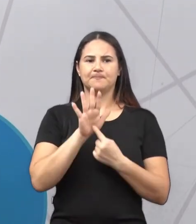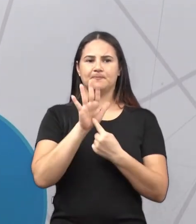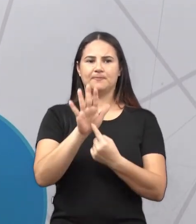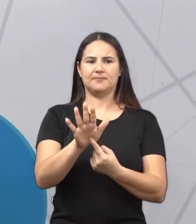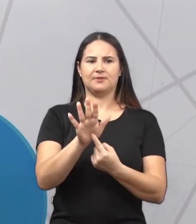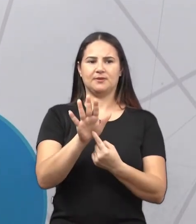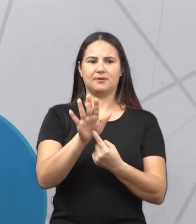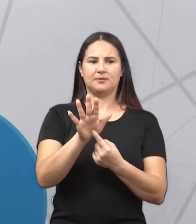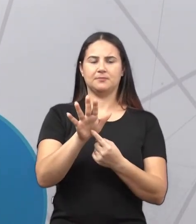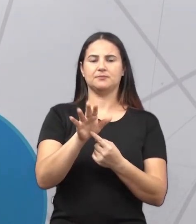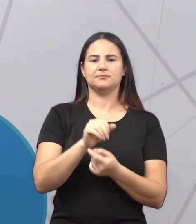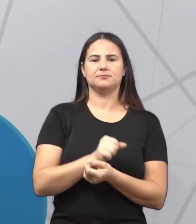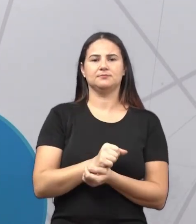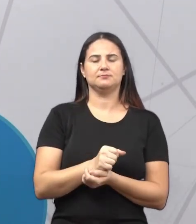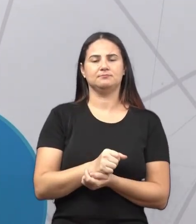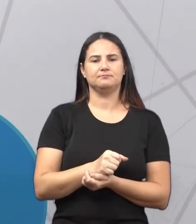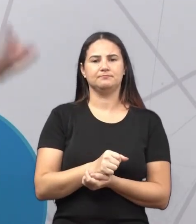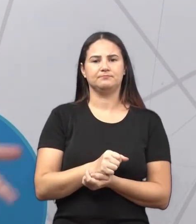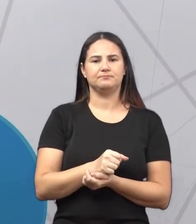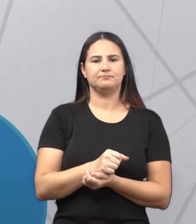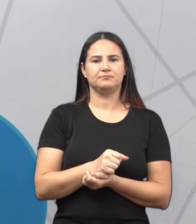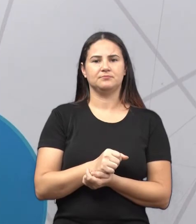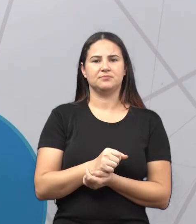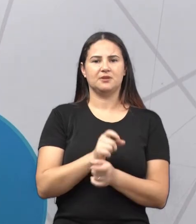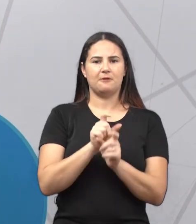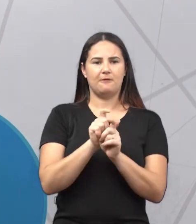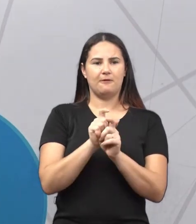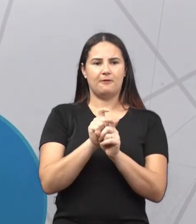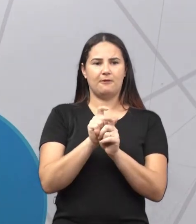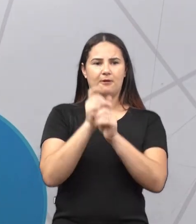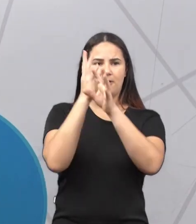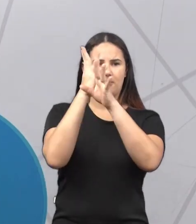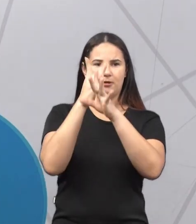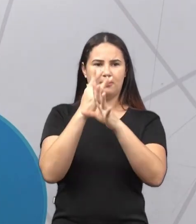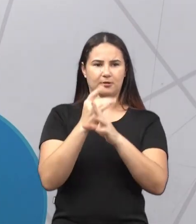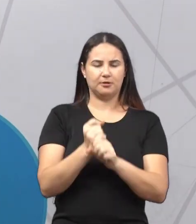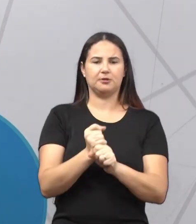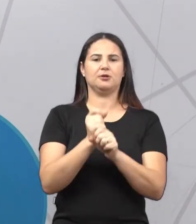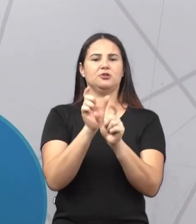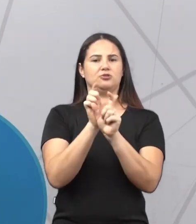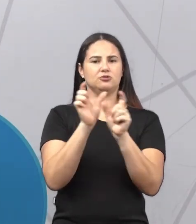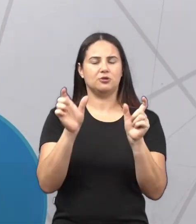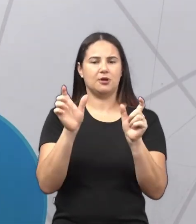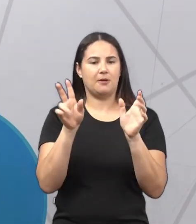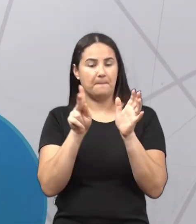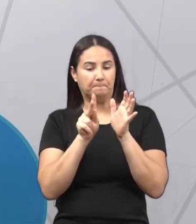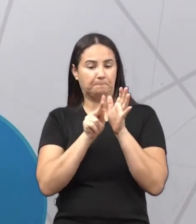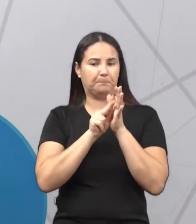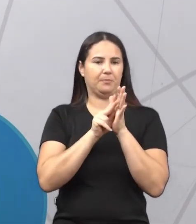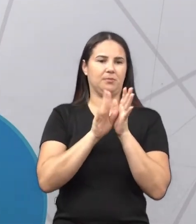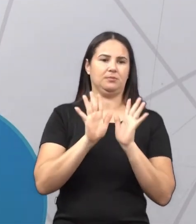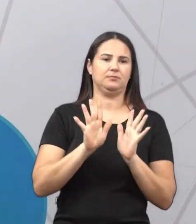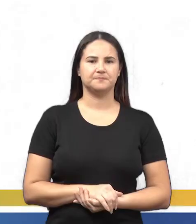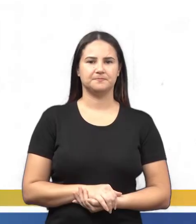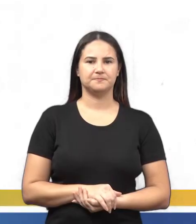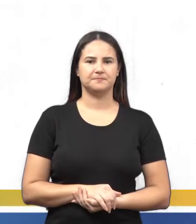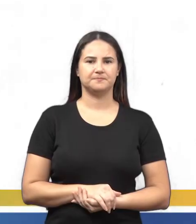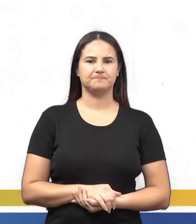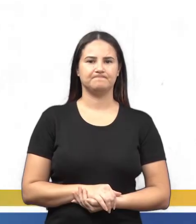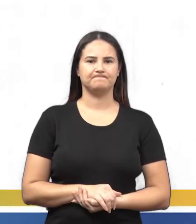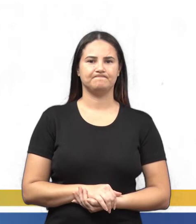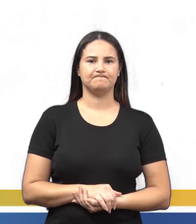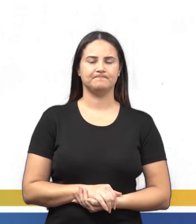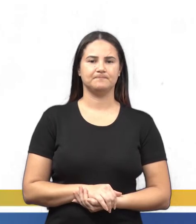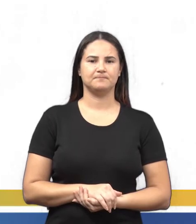isso que é chamado. A álgebra, a generalização. Já a aritmética já é particular, tá? Dos números. Então,